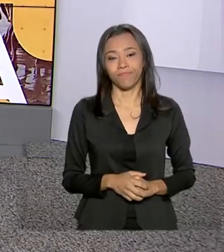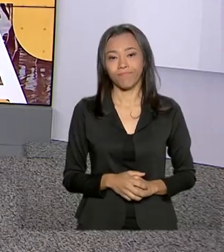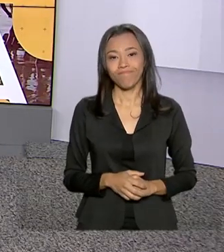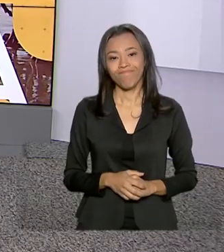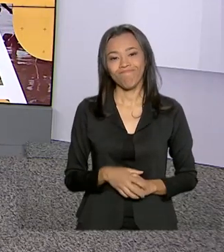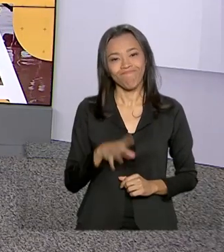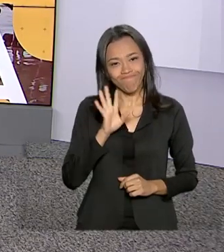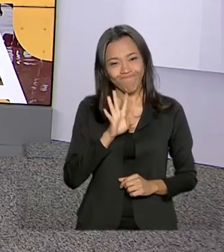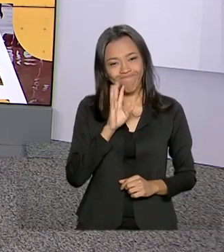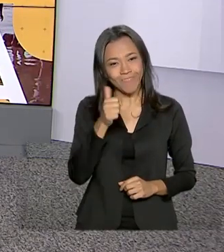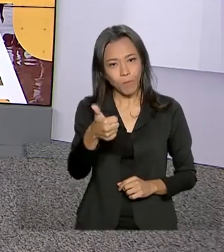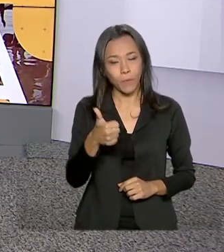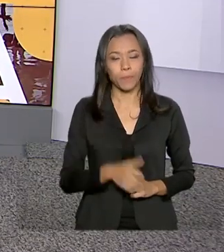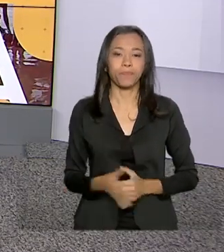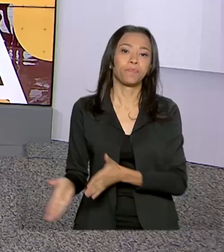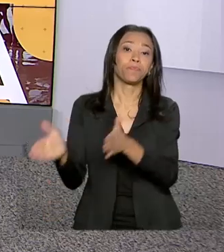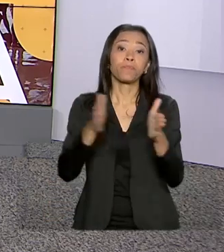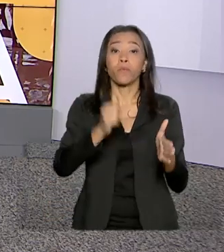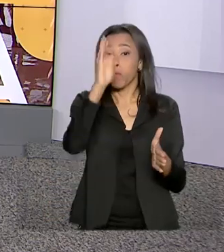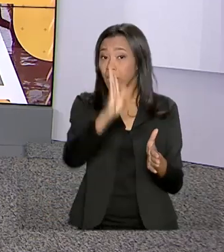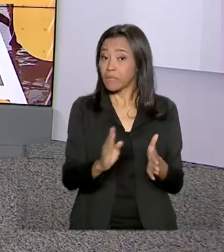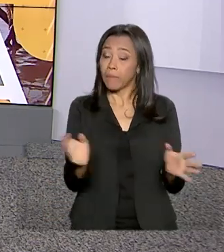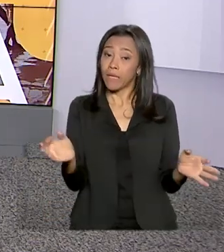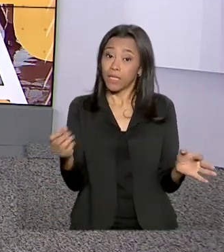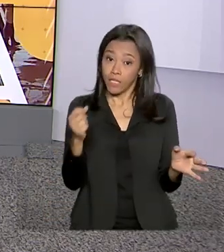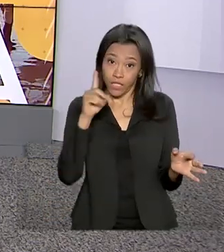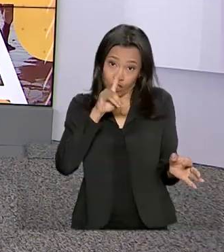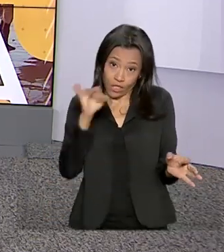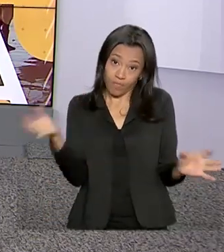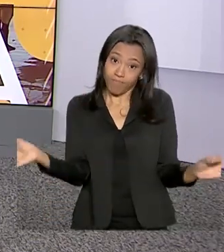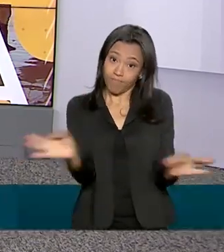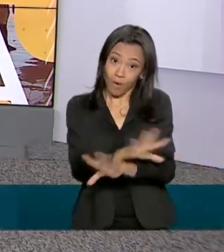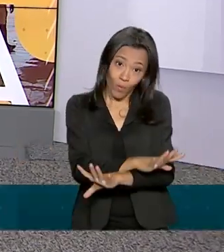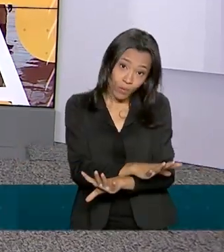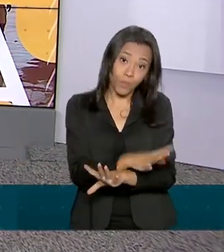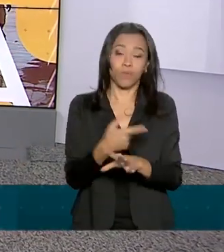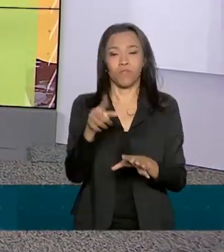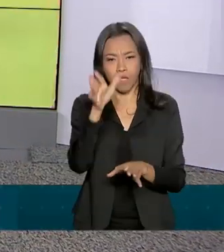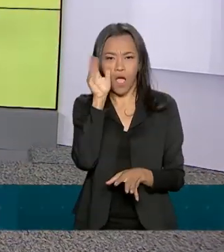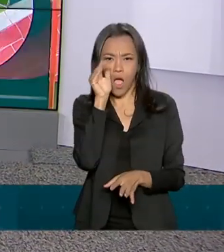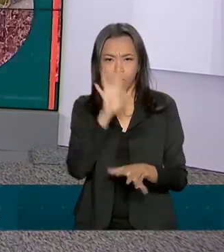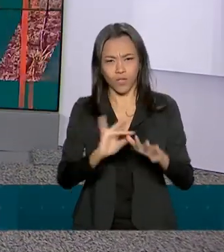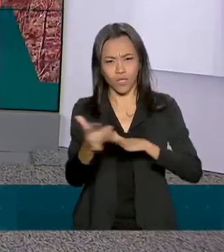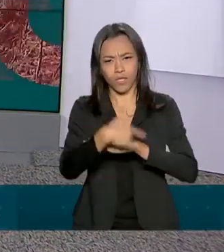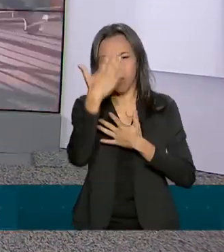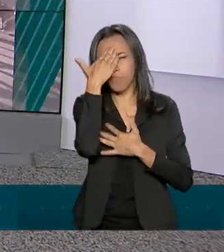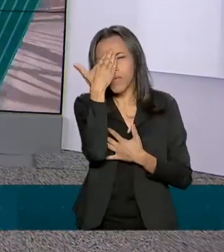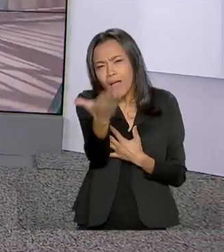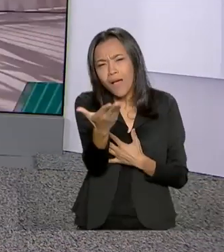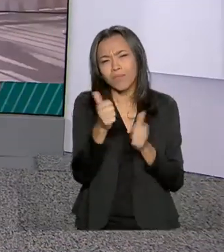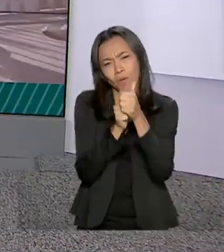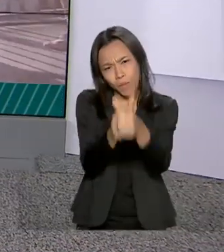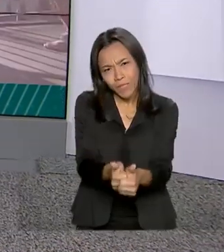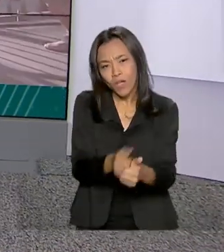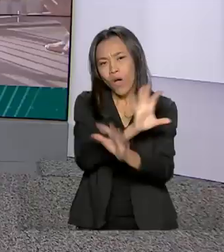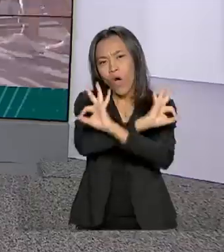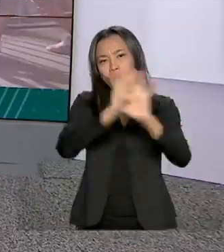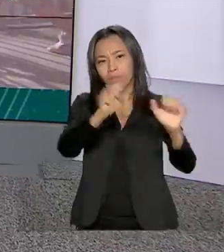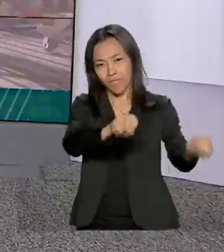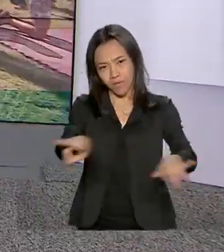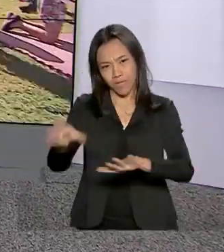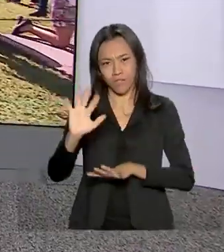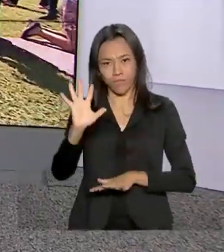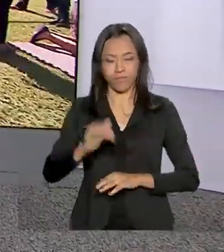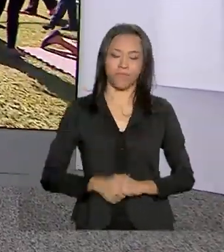Muito bacana essa iniciativa. Bem, o Brasil em Dia termina aqui. Nos acompanhe também pelas nossas redes sociais. Muito obrigada pela companhia. Uma ótima semana.